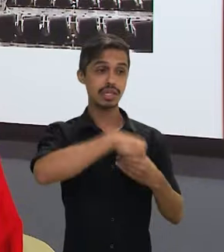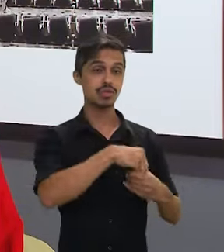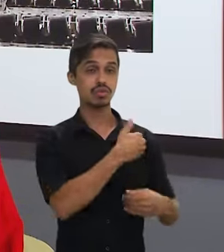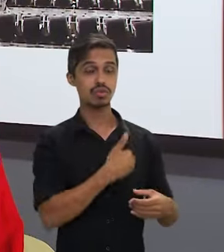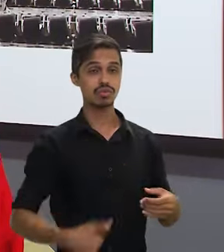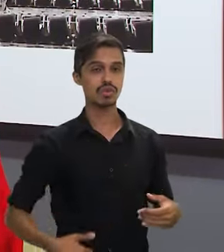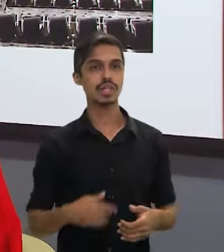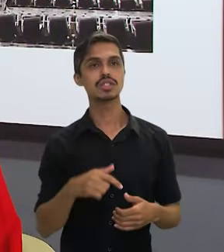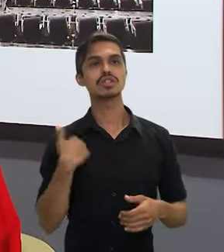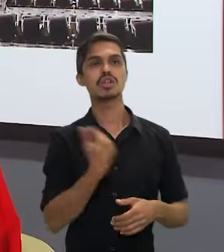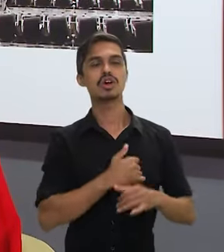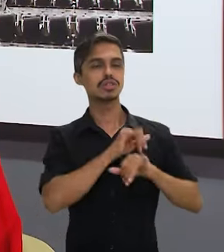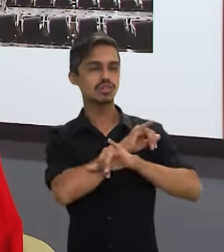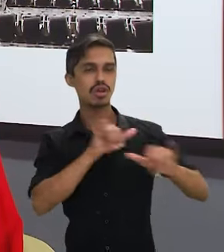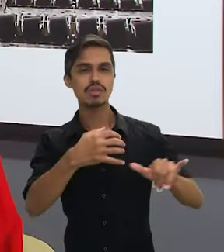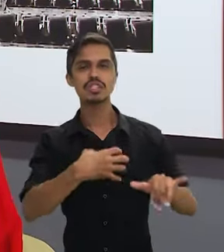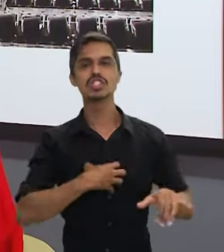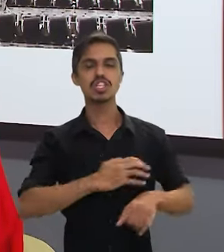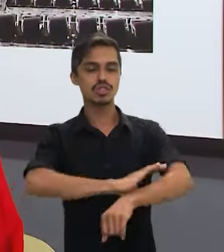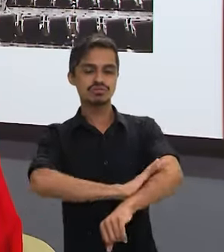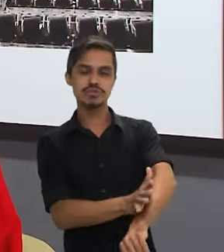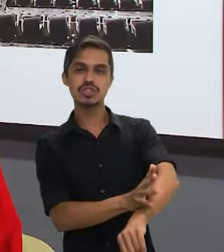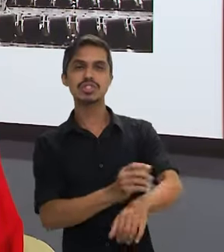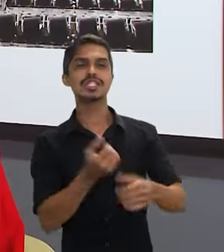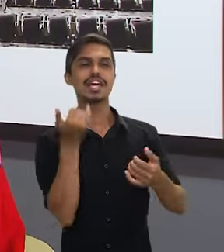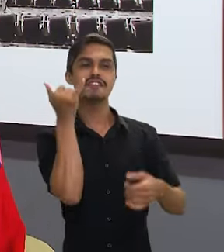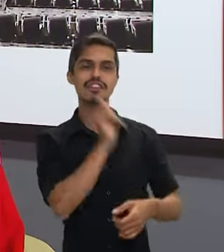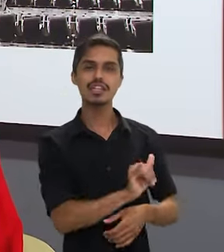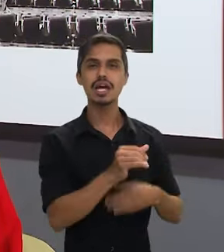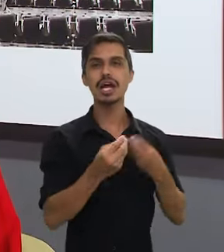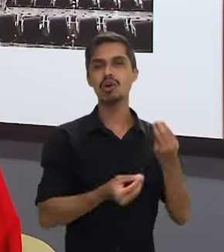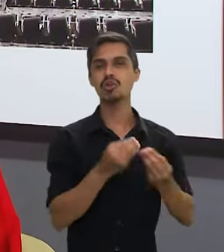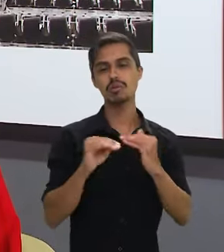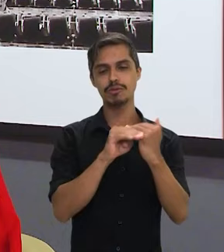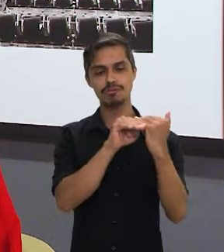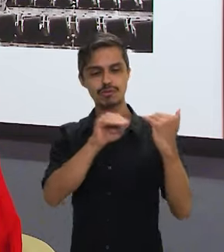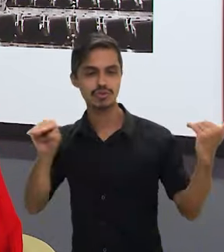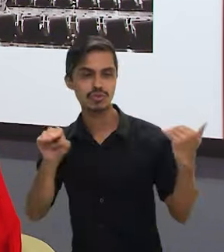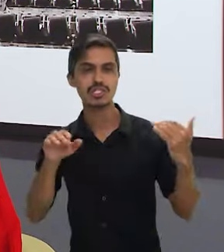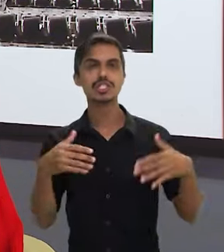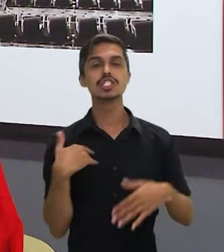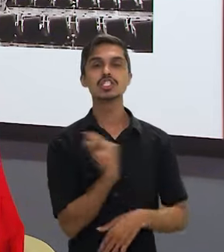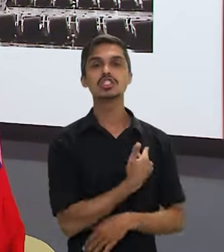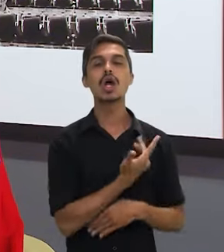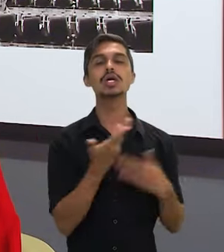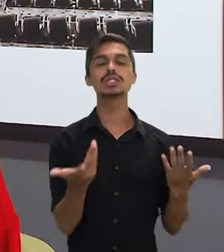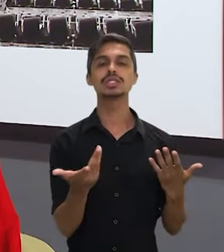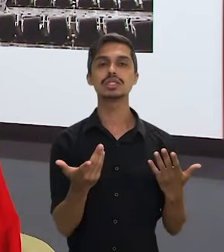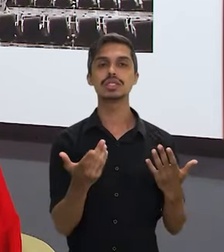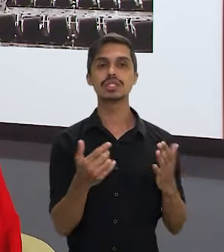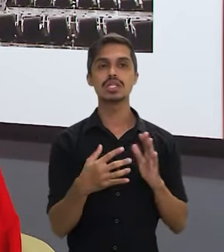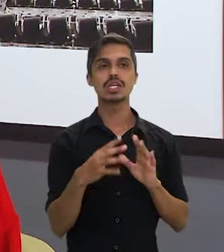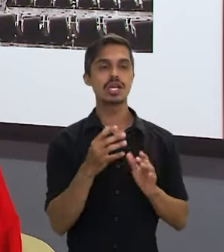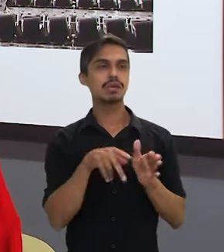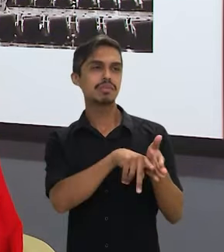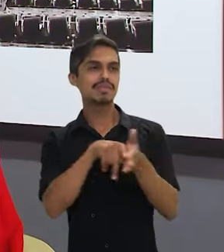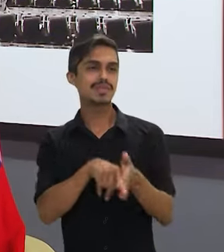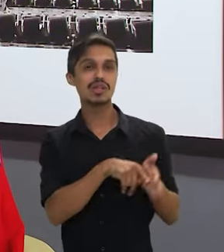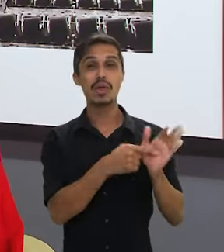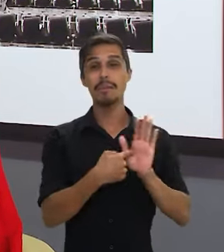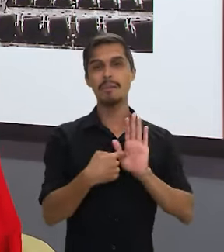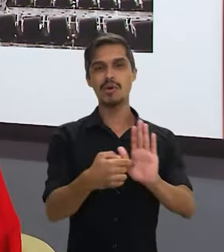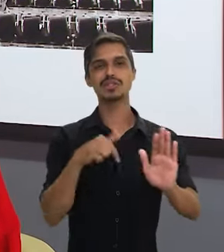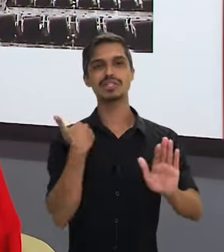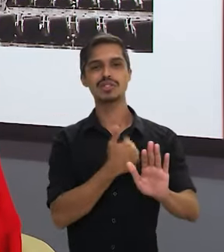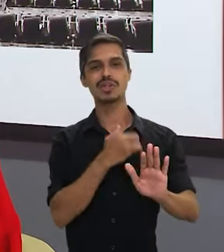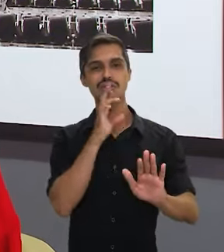principalmente, com uma comunicação antirracista, como trazer para perto a questão transversal. Então, eu acho que o Senso é um retrato dessa